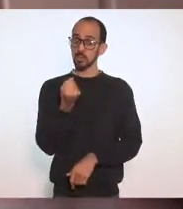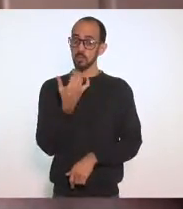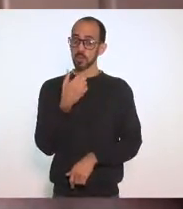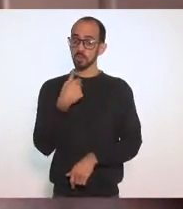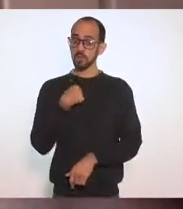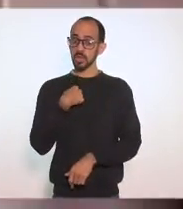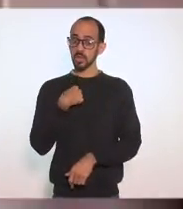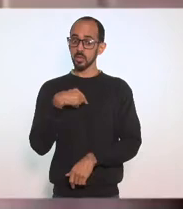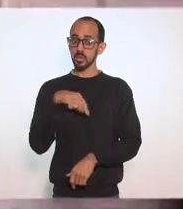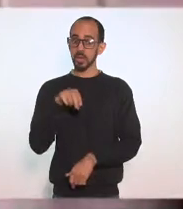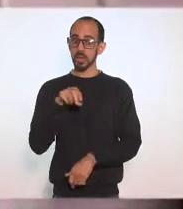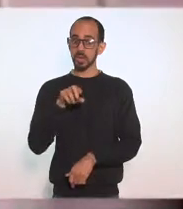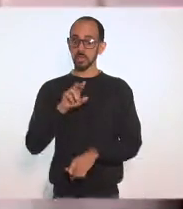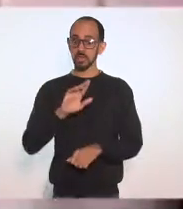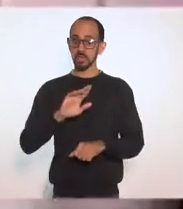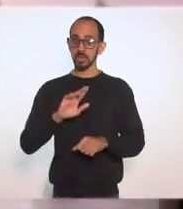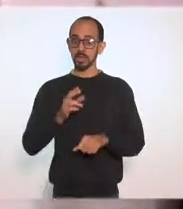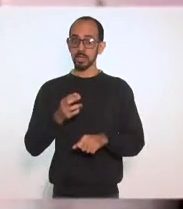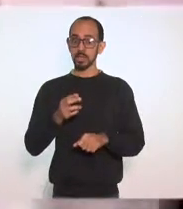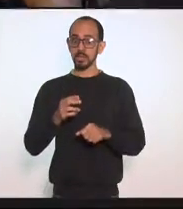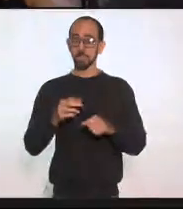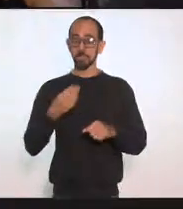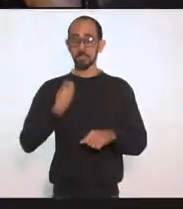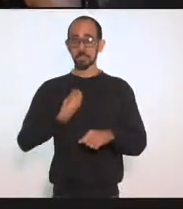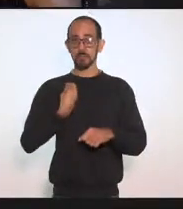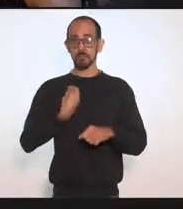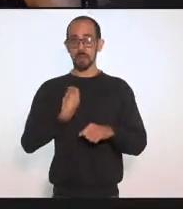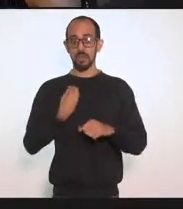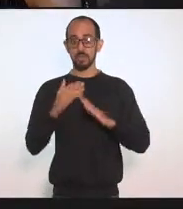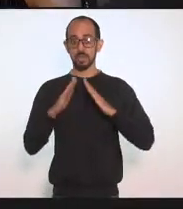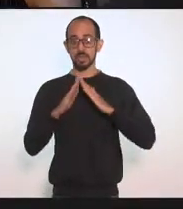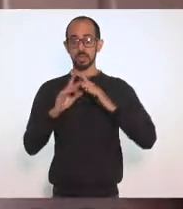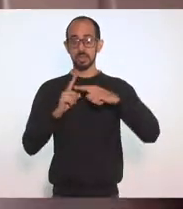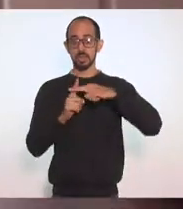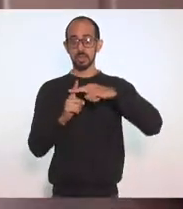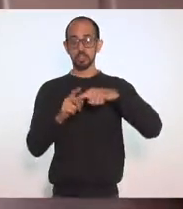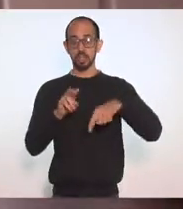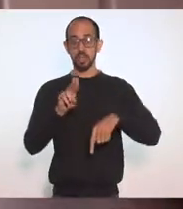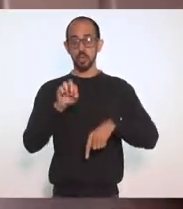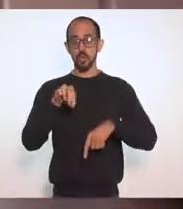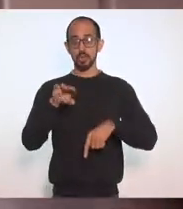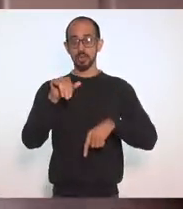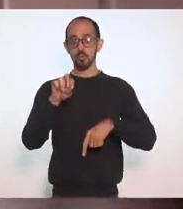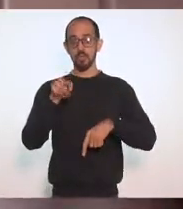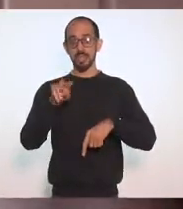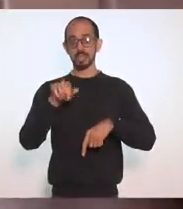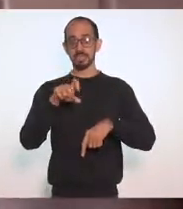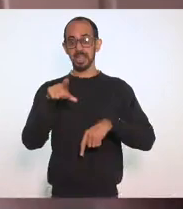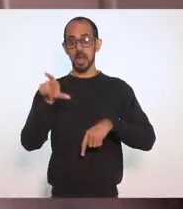Universal Para concluir Deputado As pessoas Pejorativamente Diziam Que a Igreja Universal Do Reino De Deus Era uma Macumba